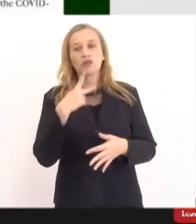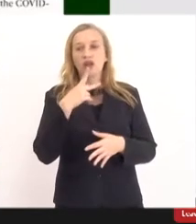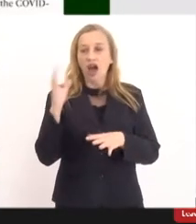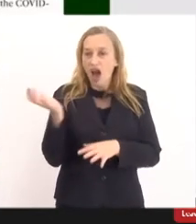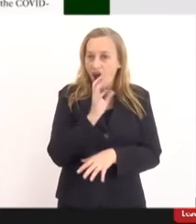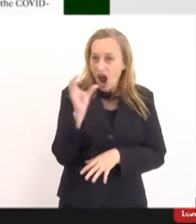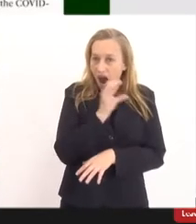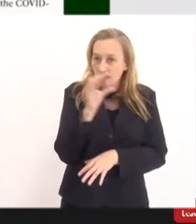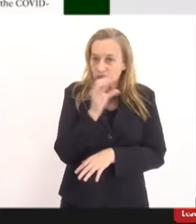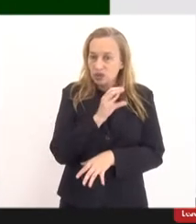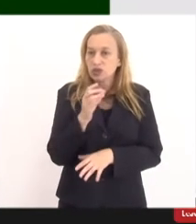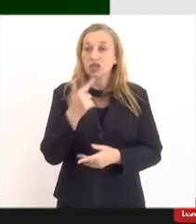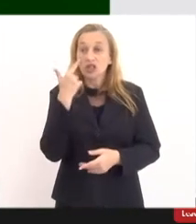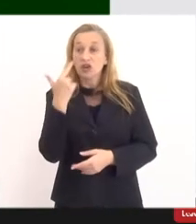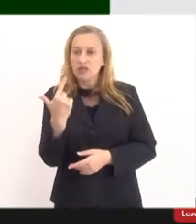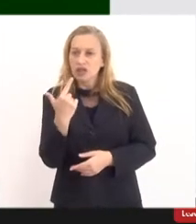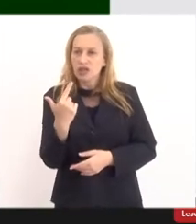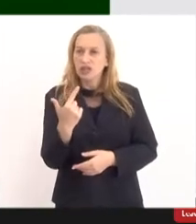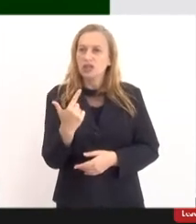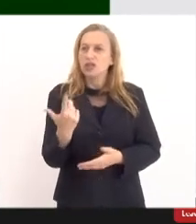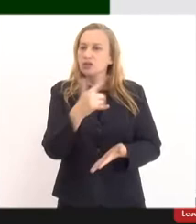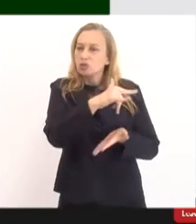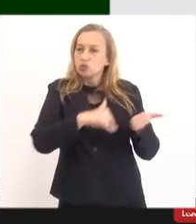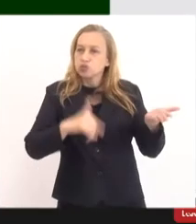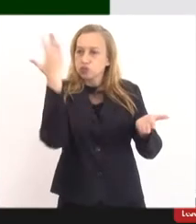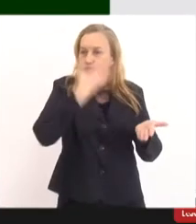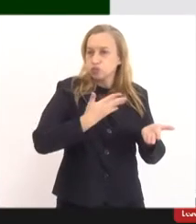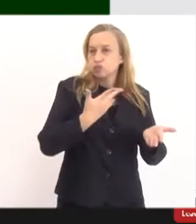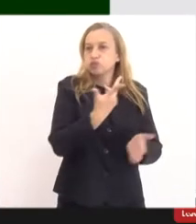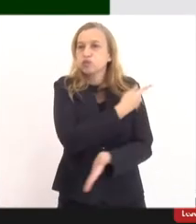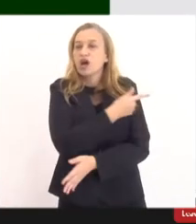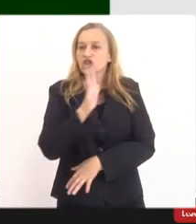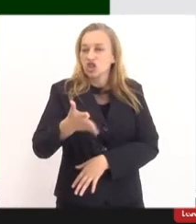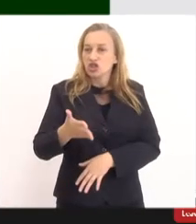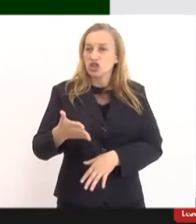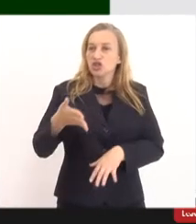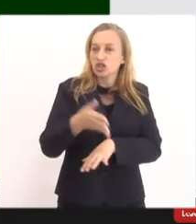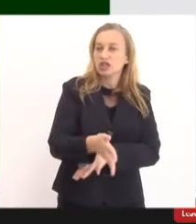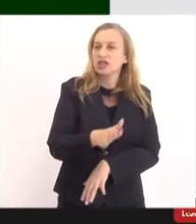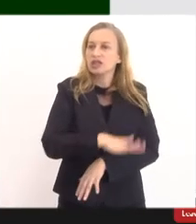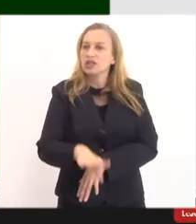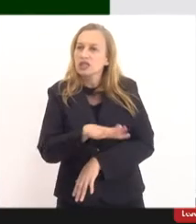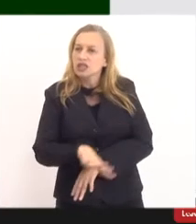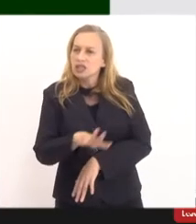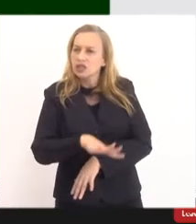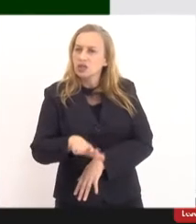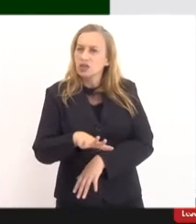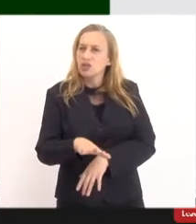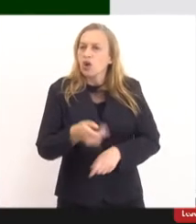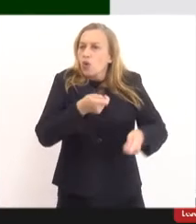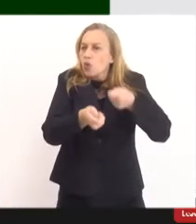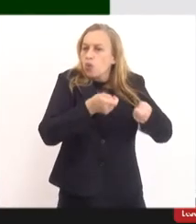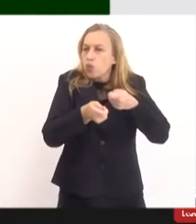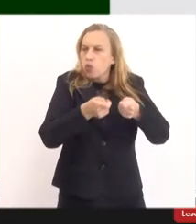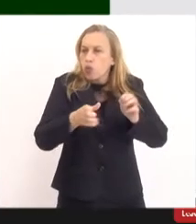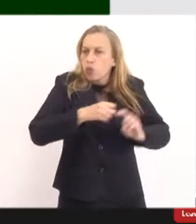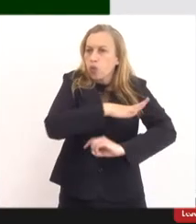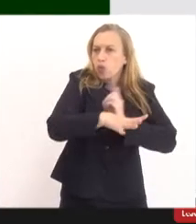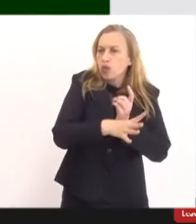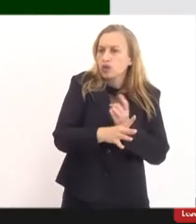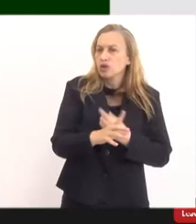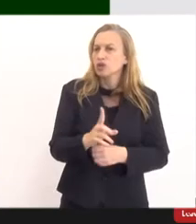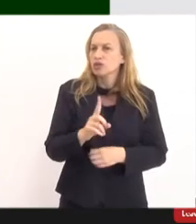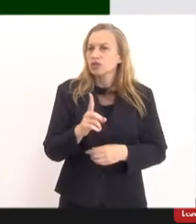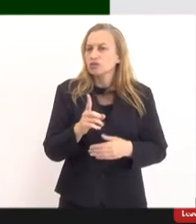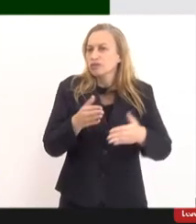rápido. E aí, a gente está vendo, assim, que o passaporte já está chegando agora nas crianças, está sendo feito como controle social, porque ele não serve como